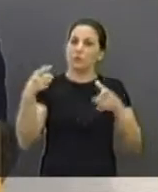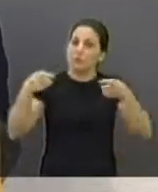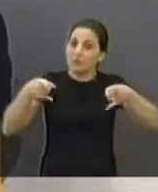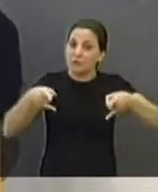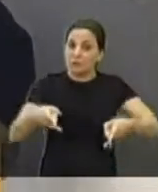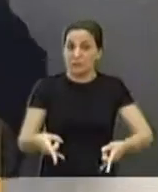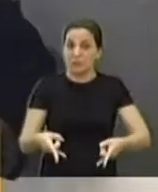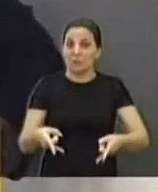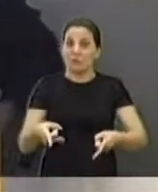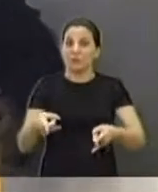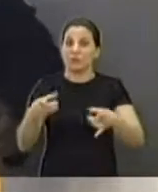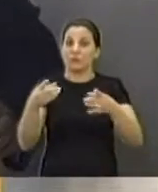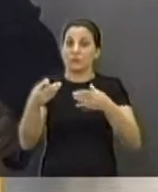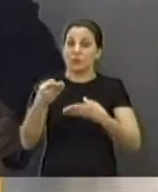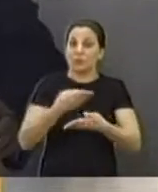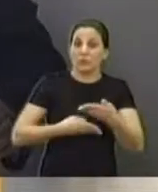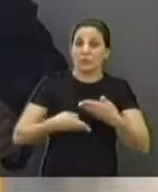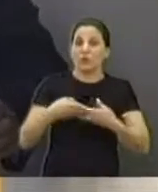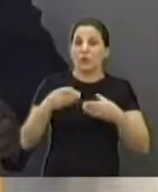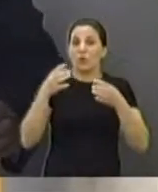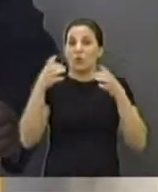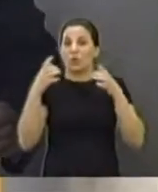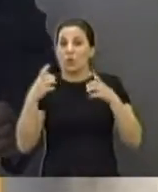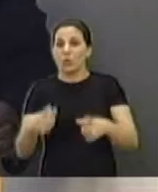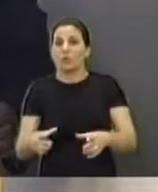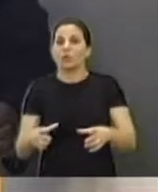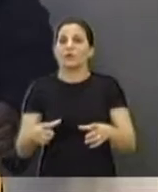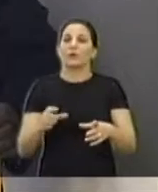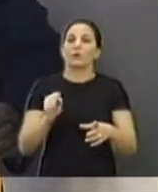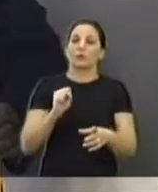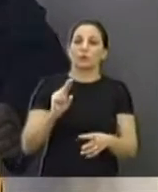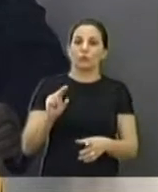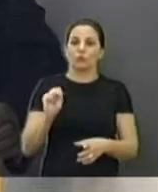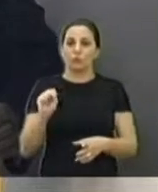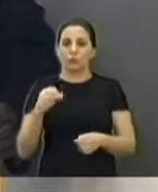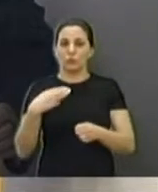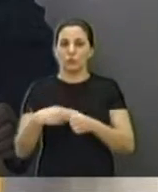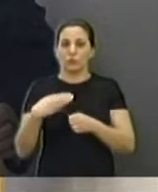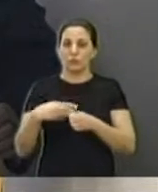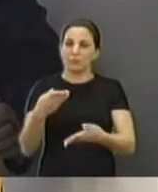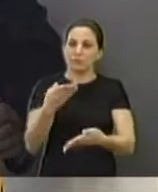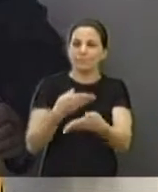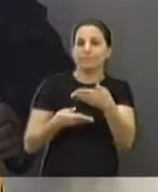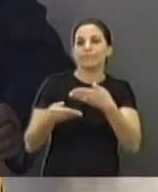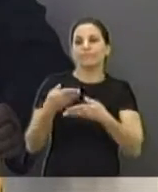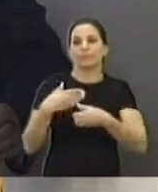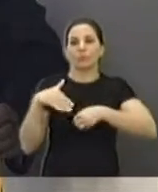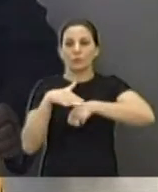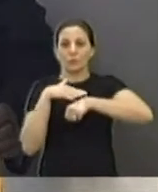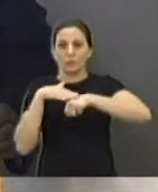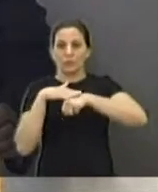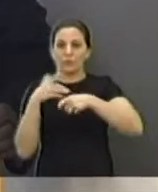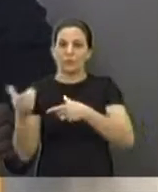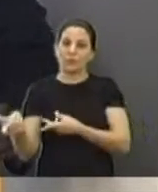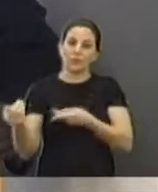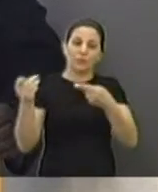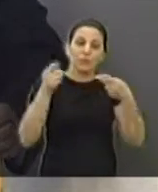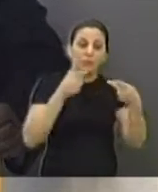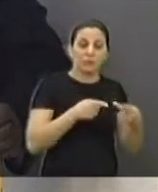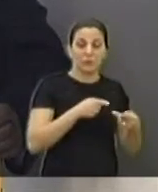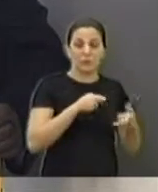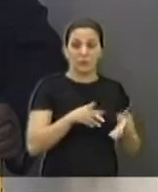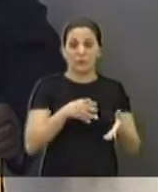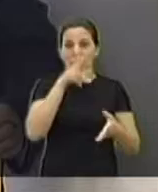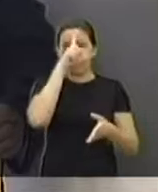para que tenha mais espaço o sistema SUS no nosso município e tem que ser dialogado. Eu acho que tem que retomar de que forma a